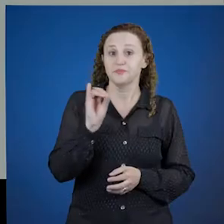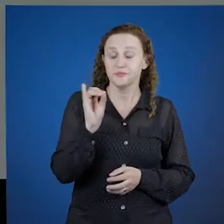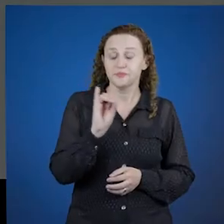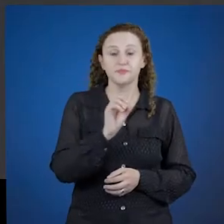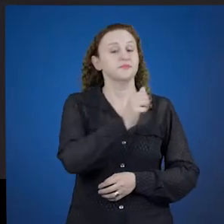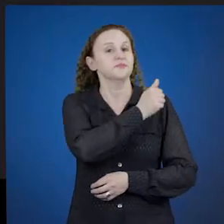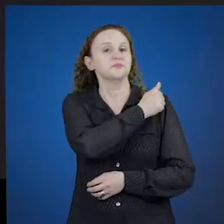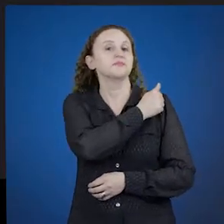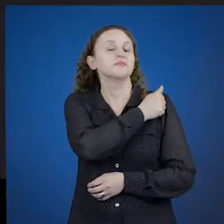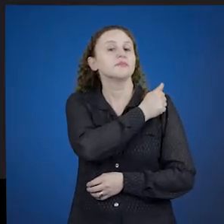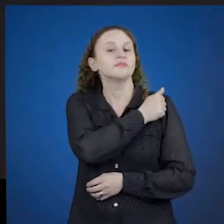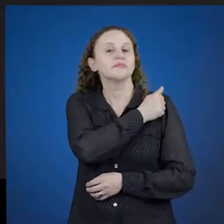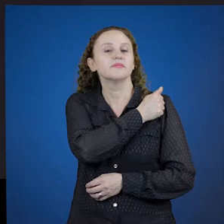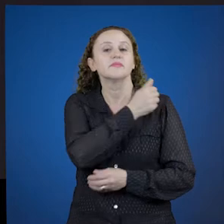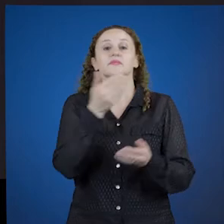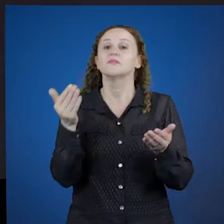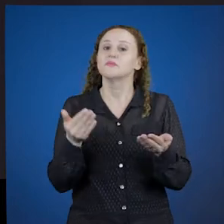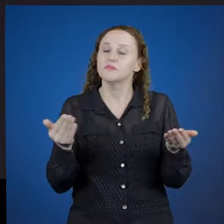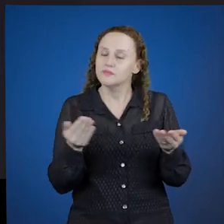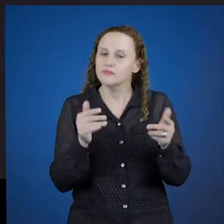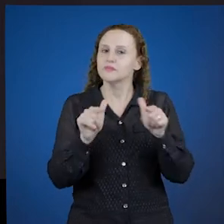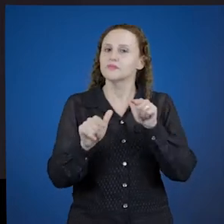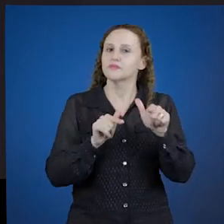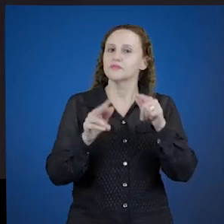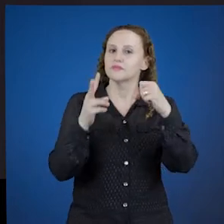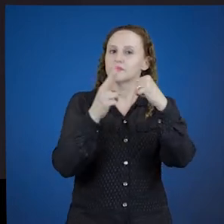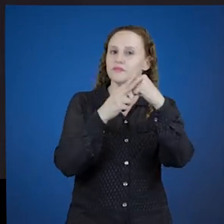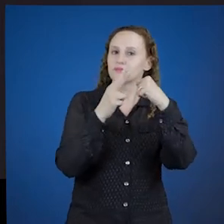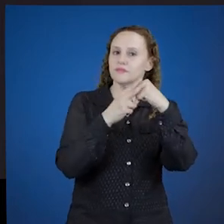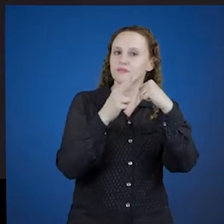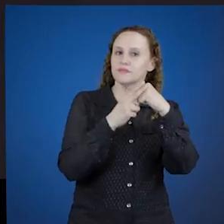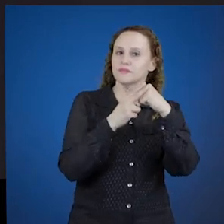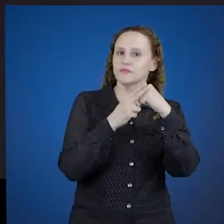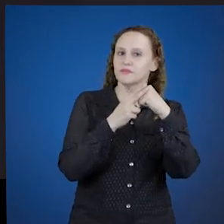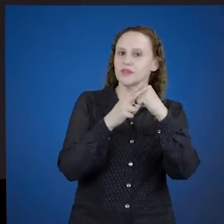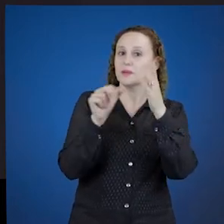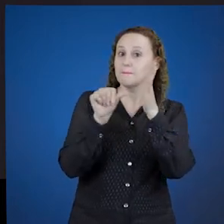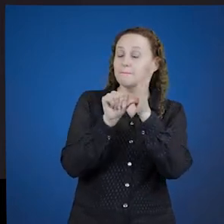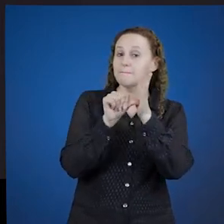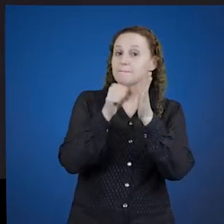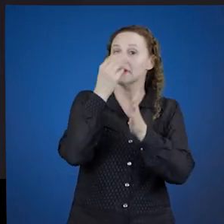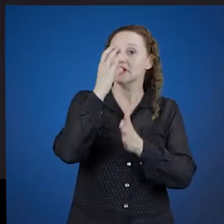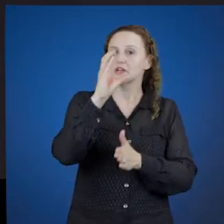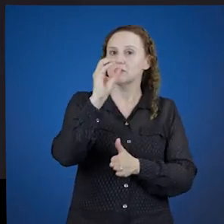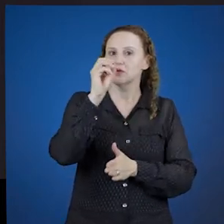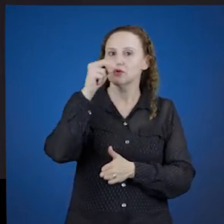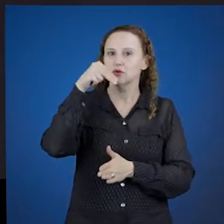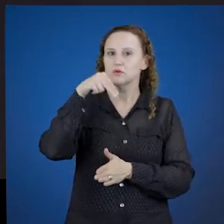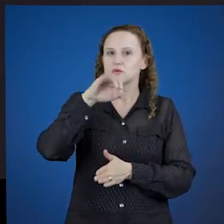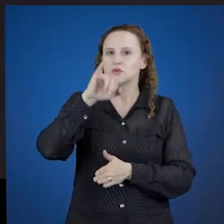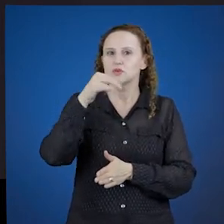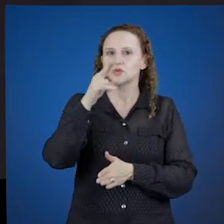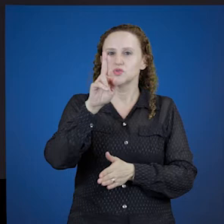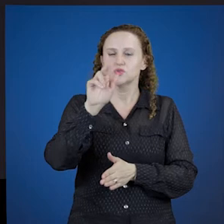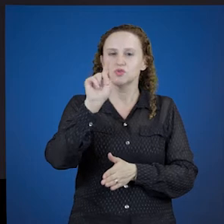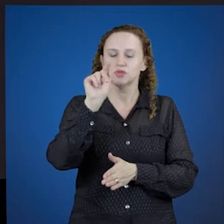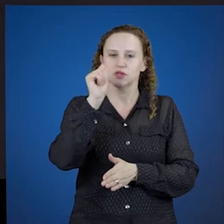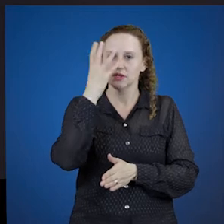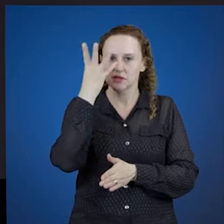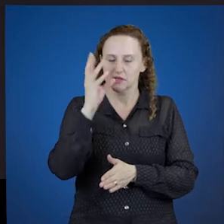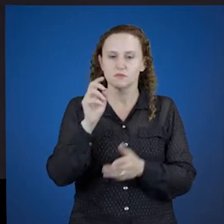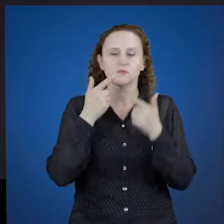Olá, pessoal! Hoje nós vamos trabalhar os verbos de primeira conjugação latina.